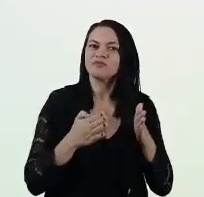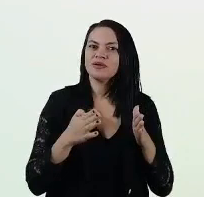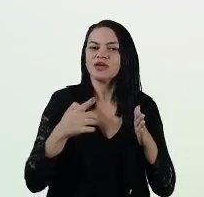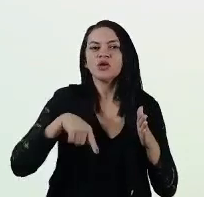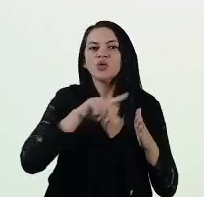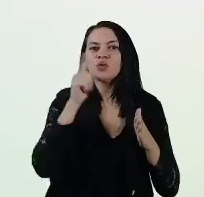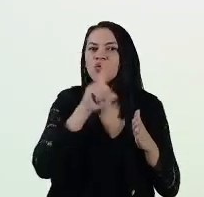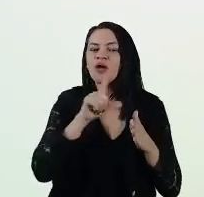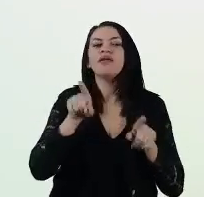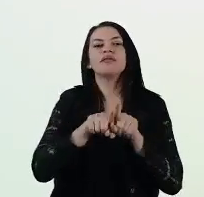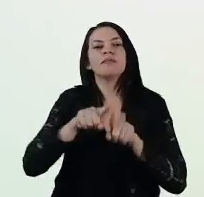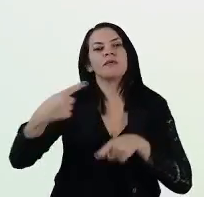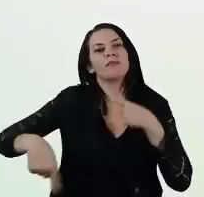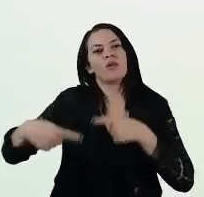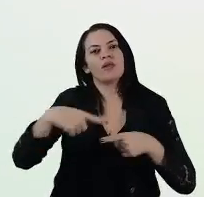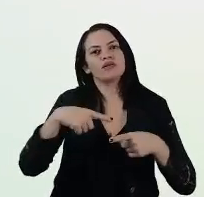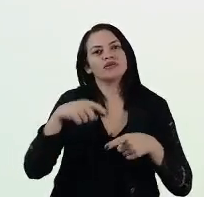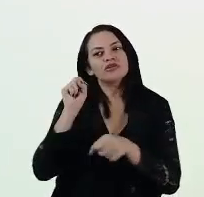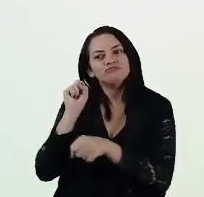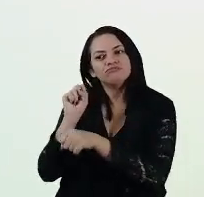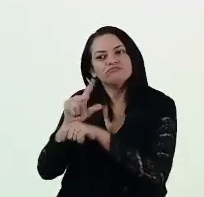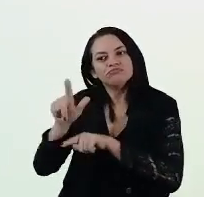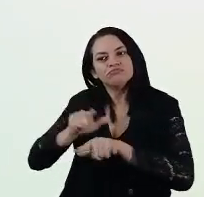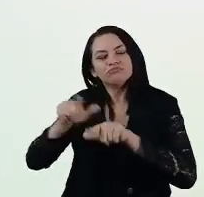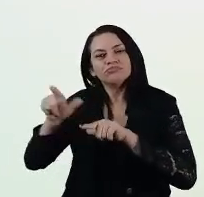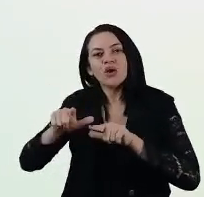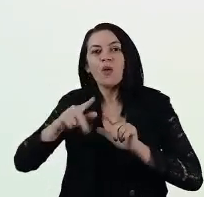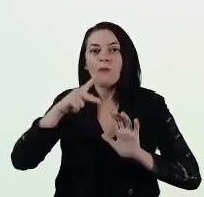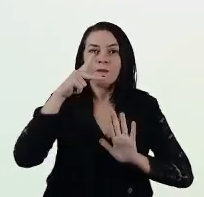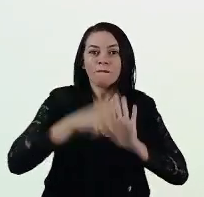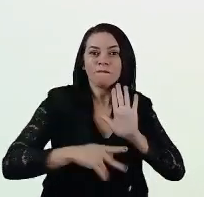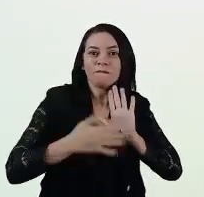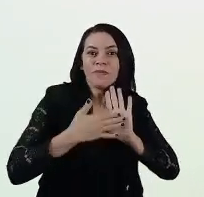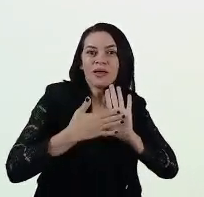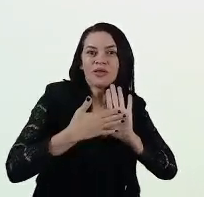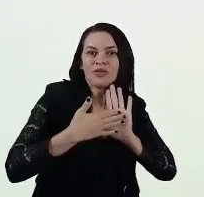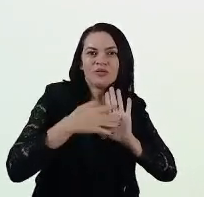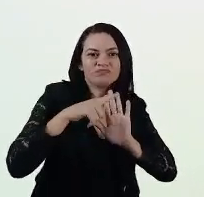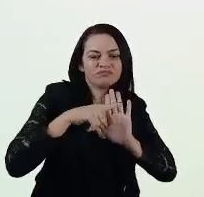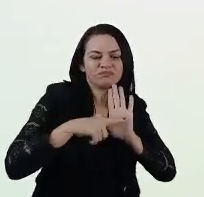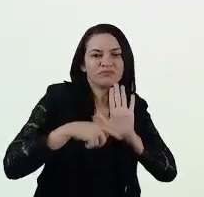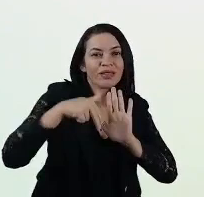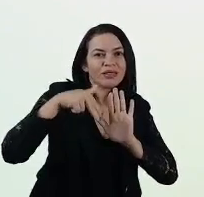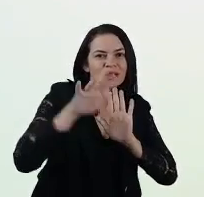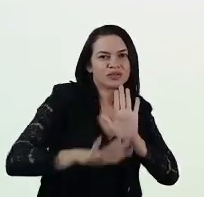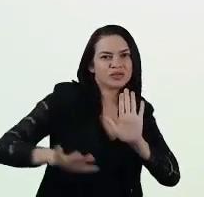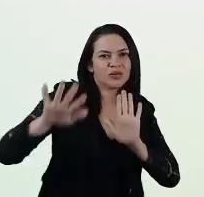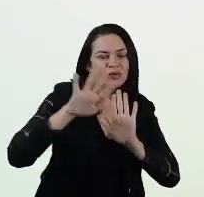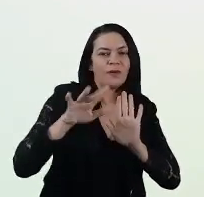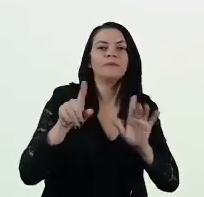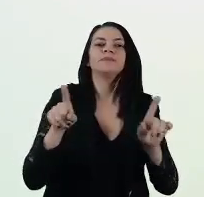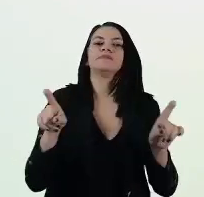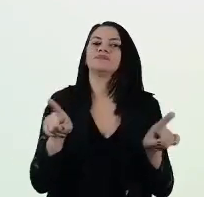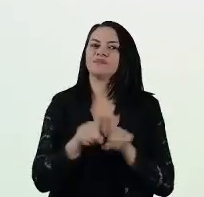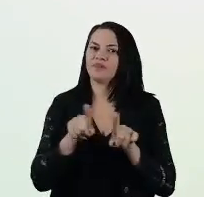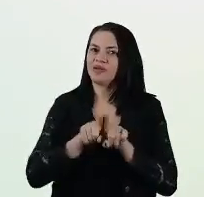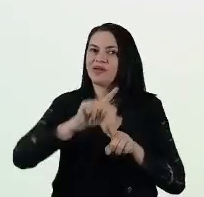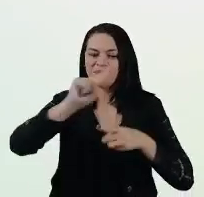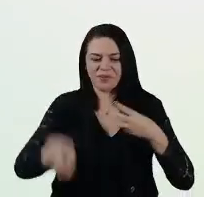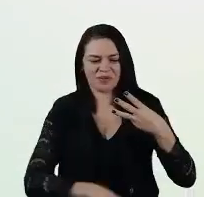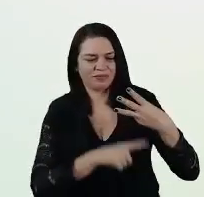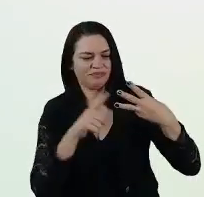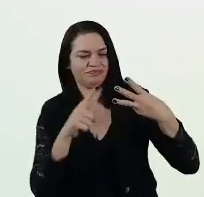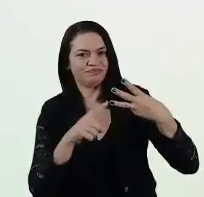emprego, no que se refere ao plano nacional. Finalmente, menciono a